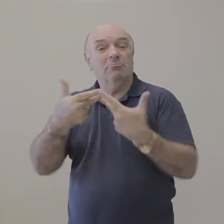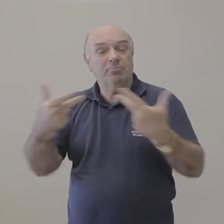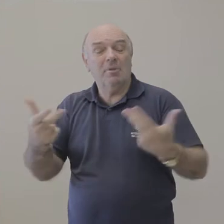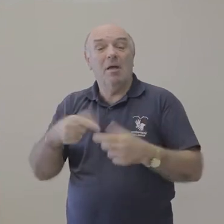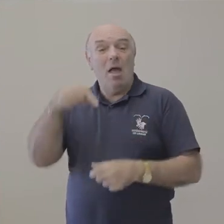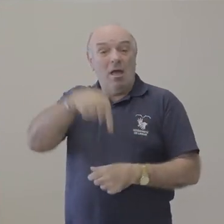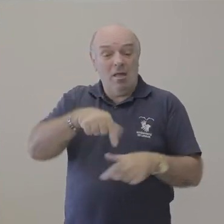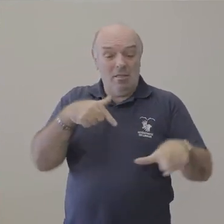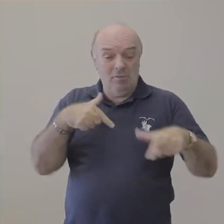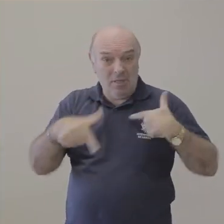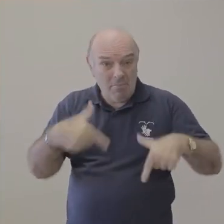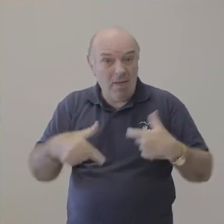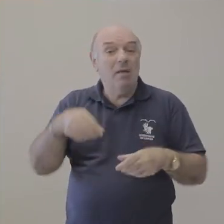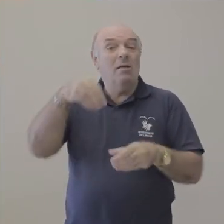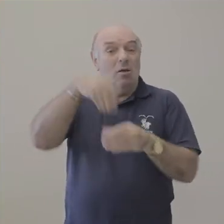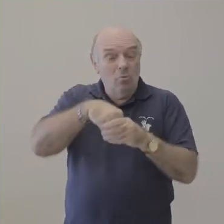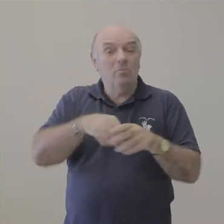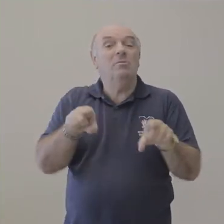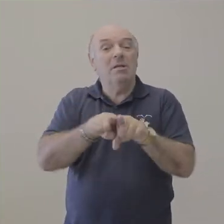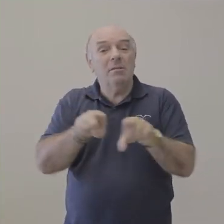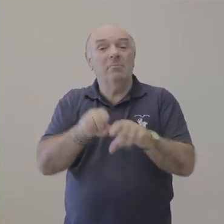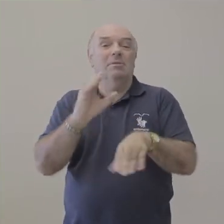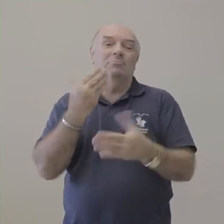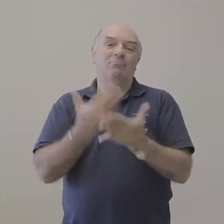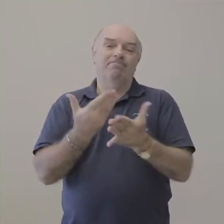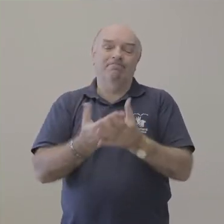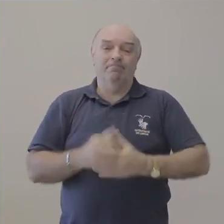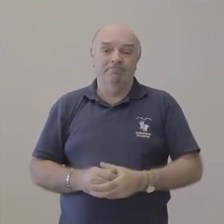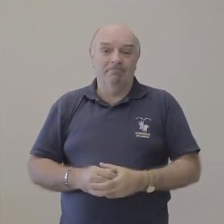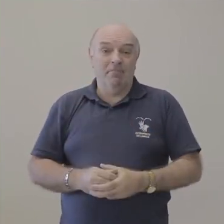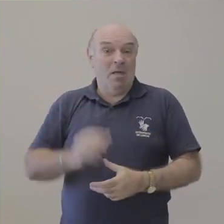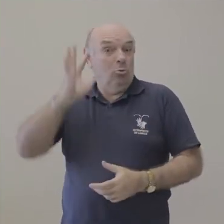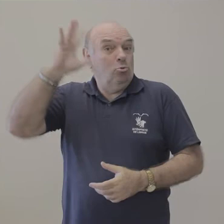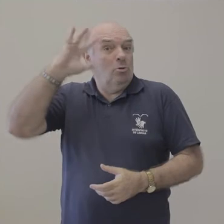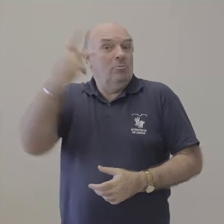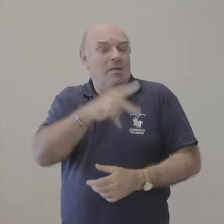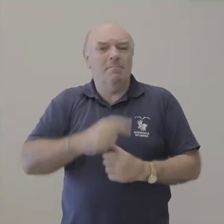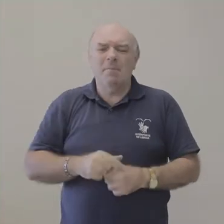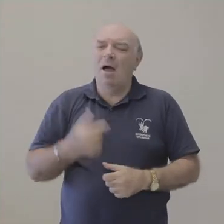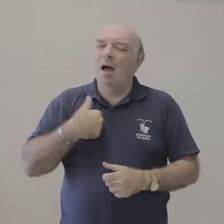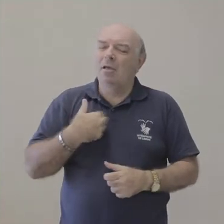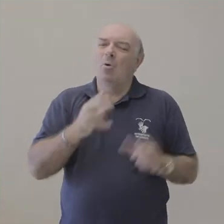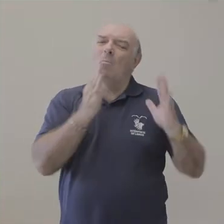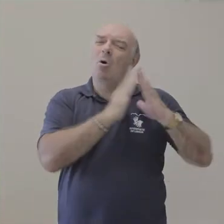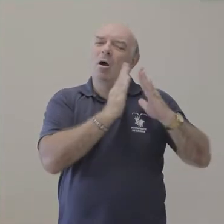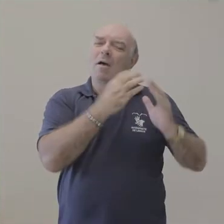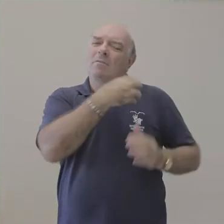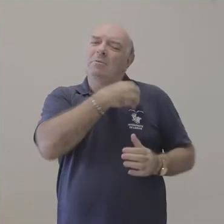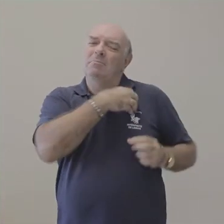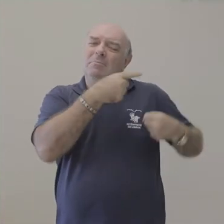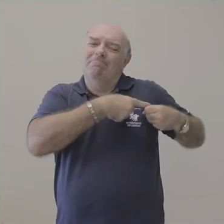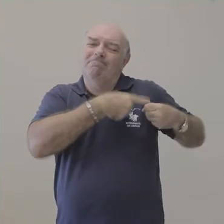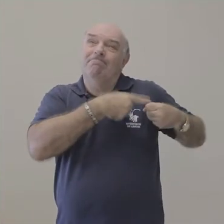jornalismo. Ao estudar e trabalhar na UFIS, Hélia realizou um sonho. Eu vim da Bahia, do interior